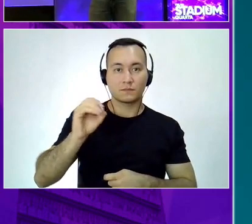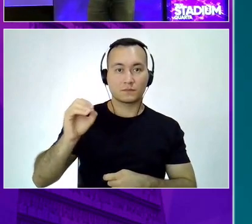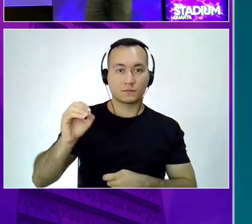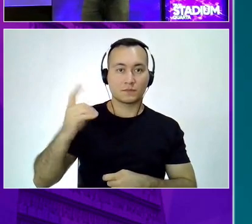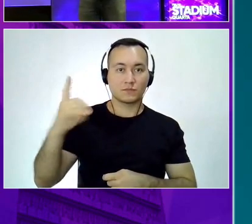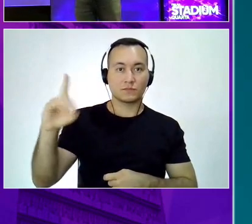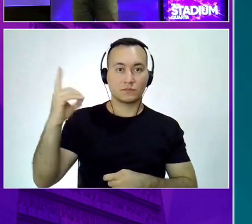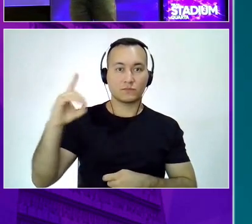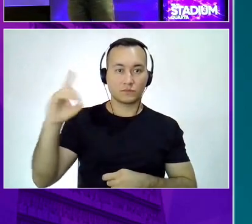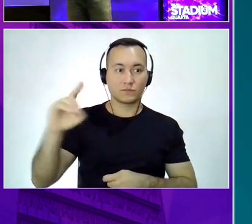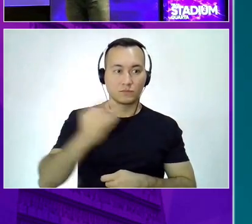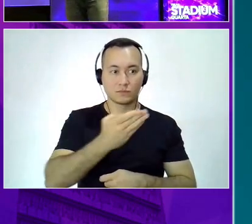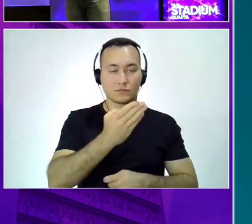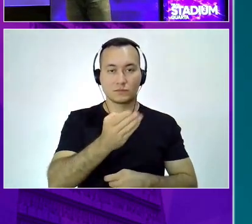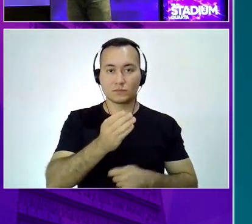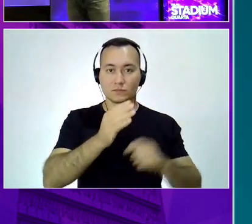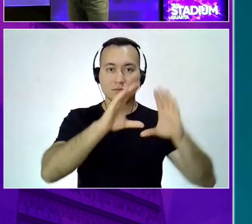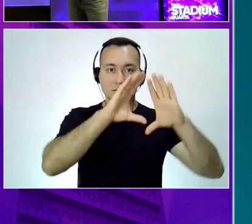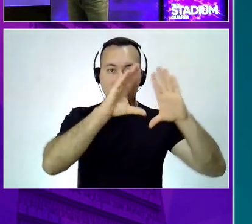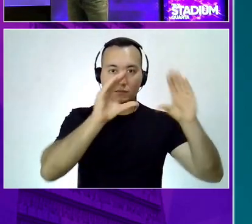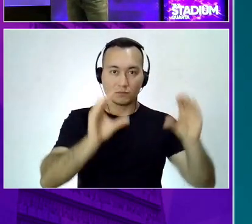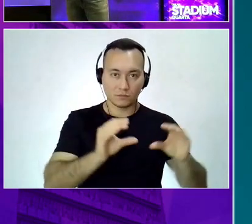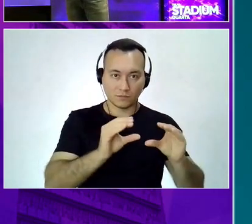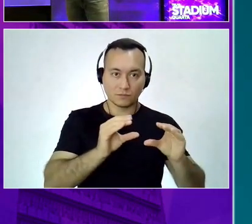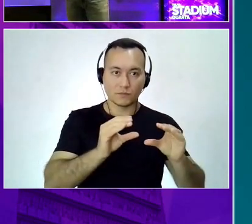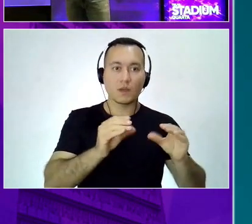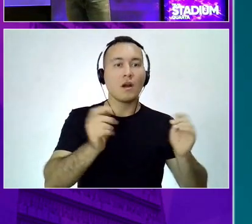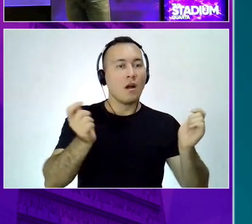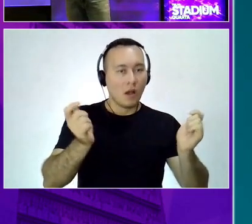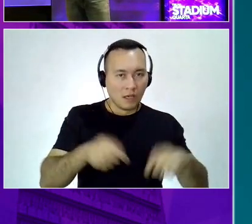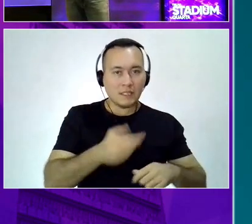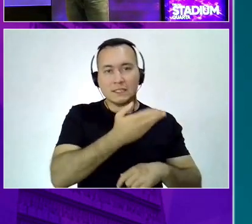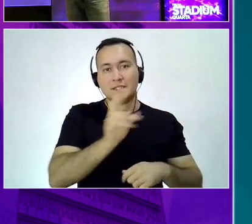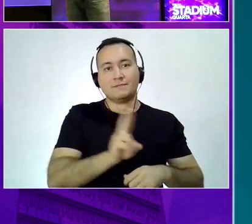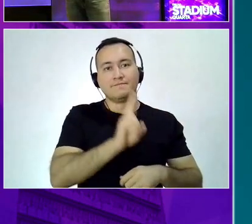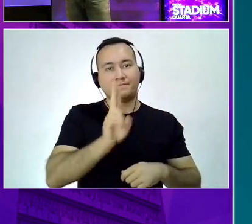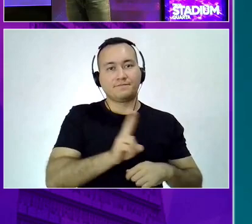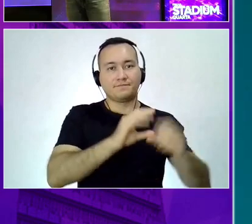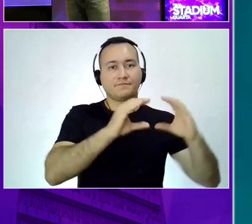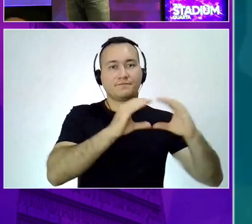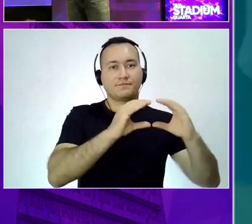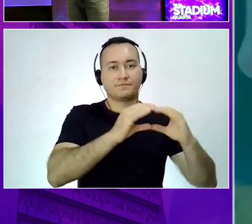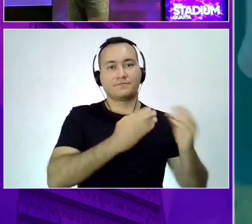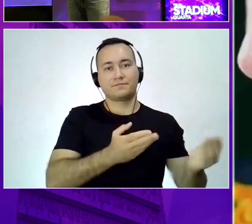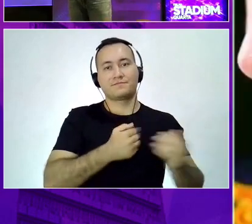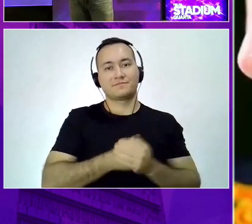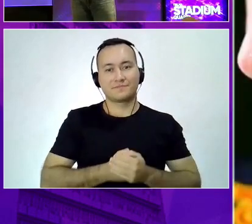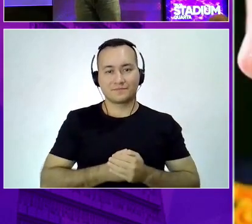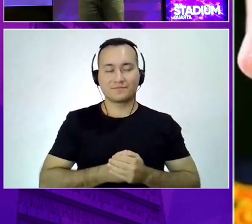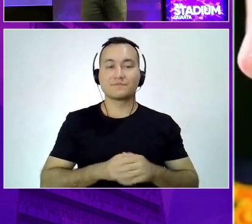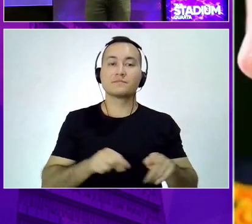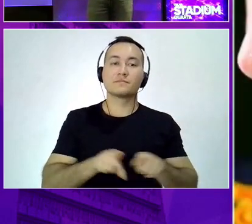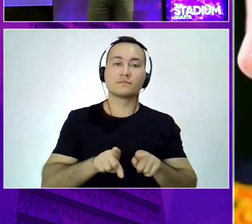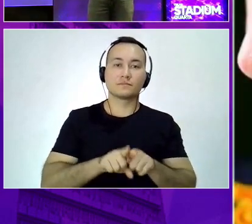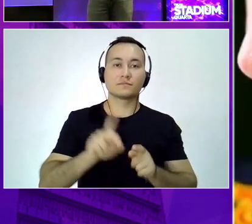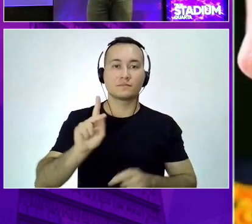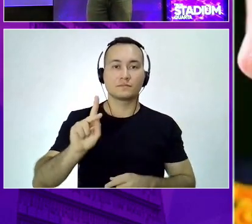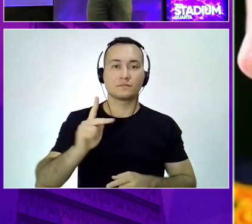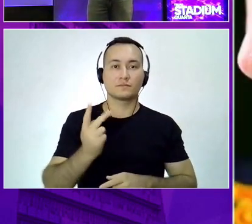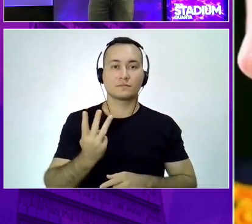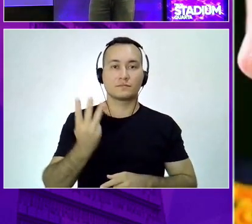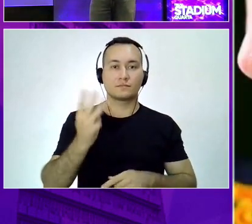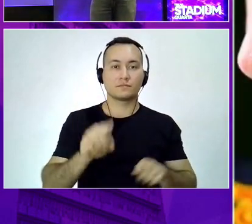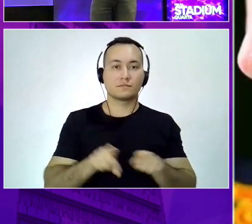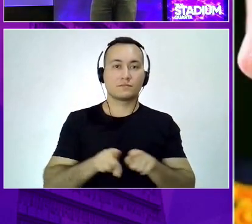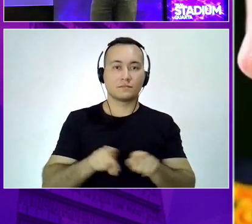os serviços. Inclusive isso que eu estou trazendo aqui. Inclusive o HeatWave está disponível para vocês utilizarem. Tá joia? Deixa eu voltar aqui.